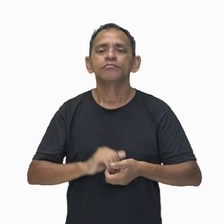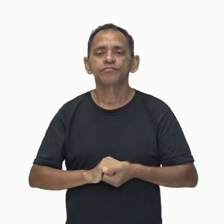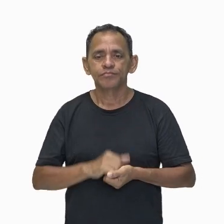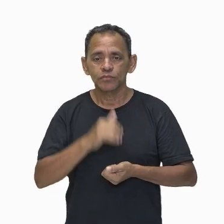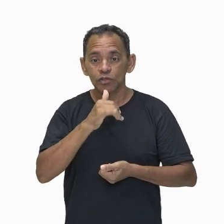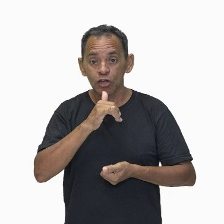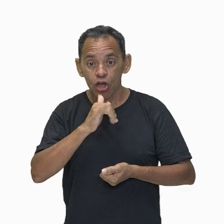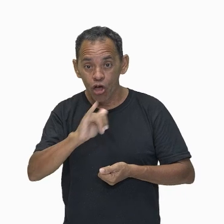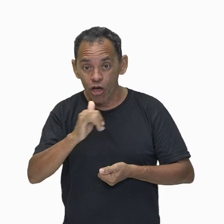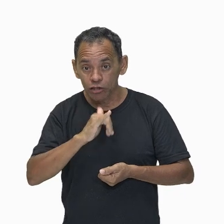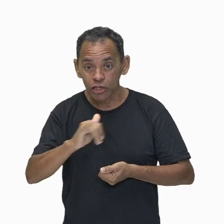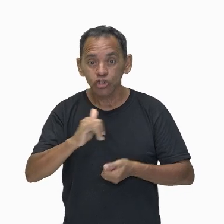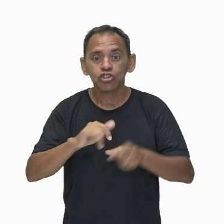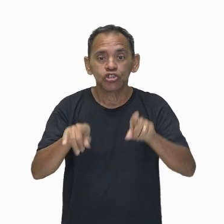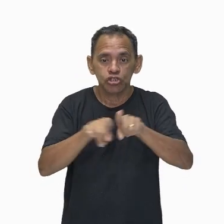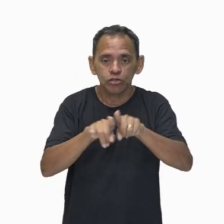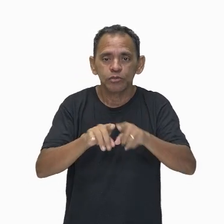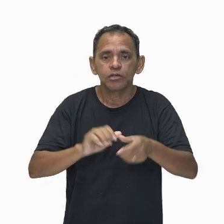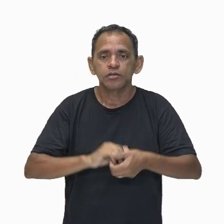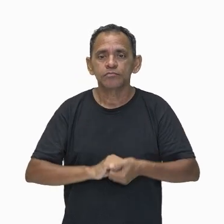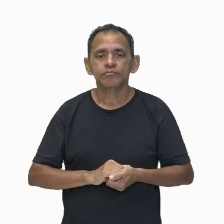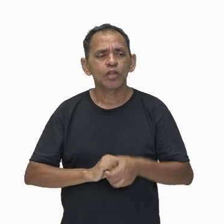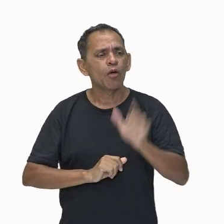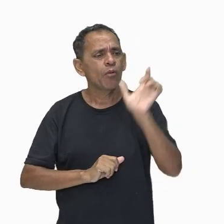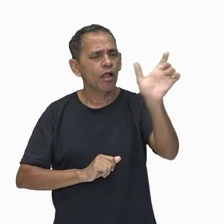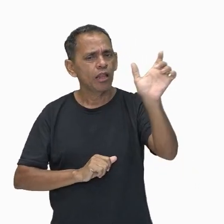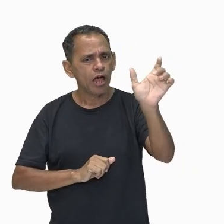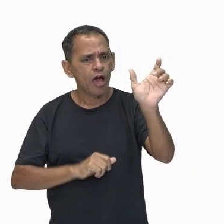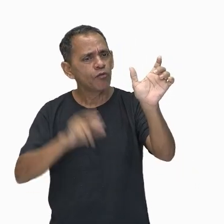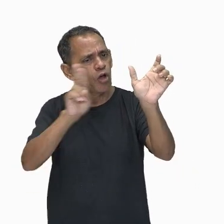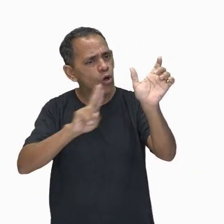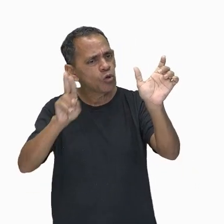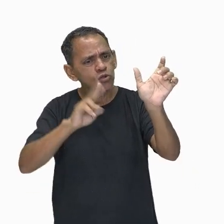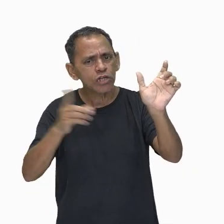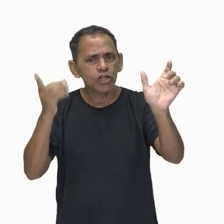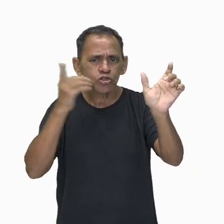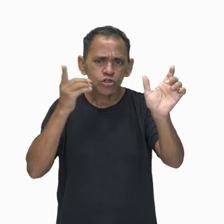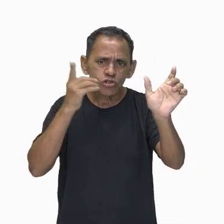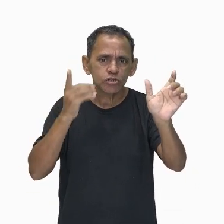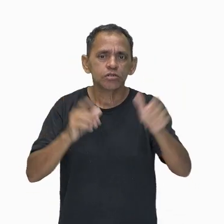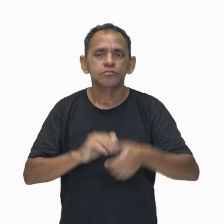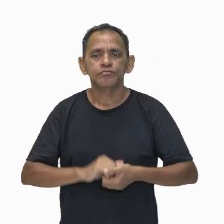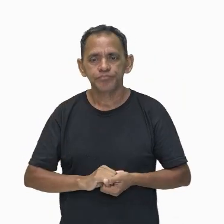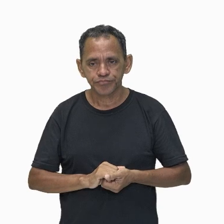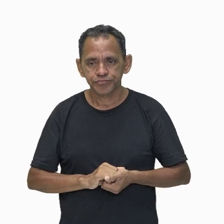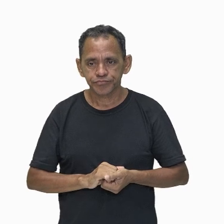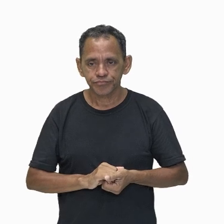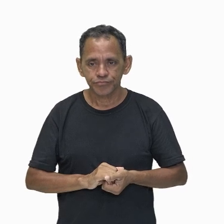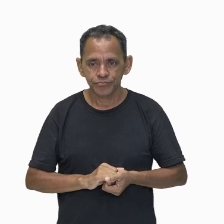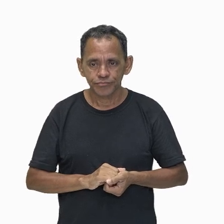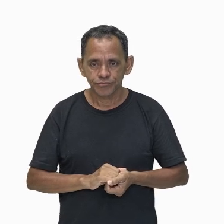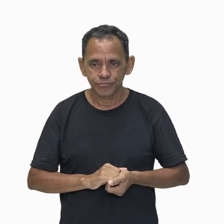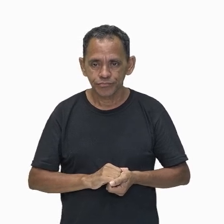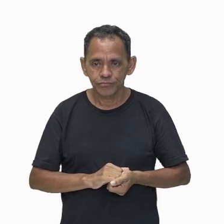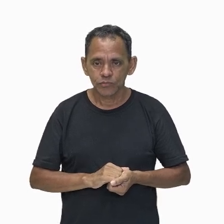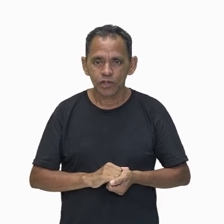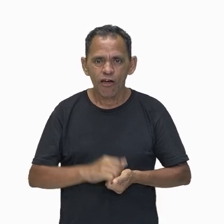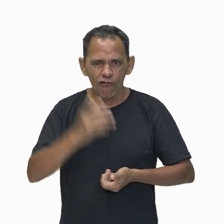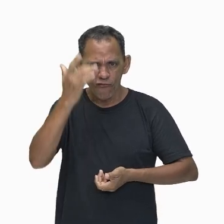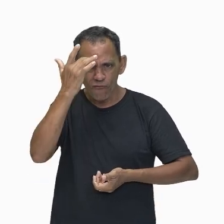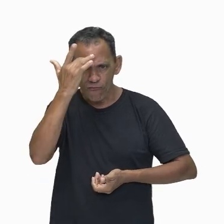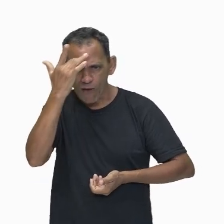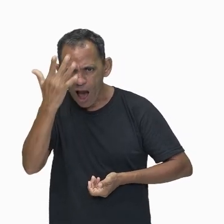Pessoal, a palavra energia é amplamente utilizada no nosso dia a dia. Mas não é tão fácil assim para a gente